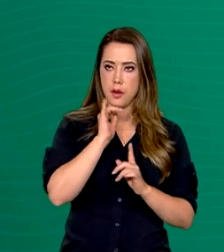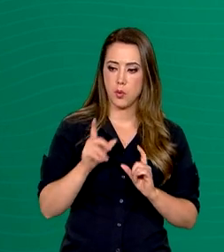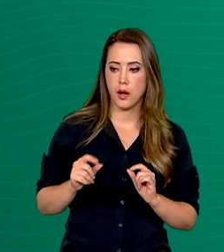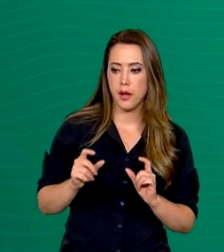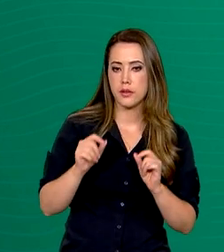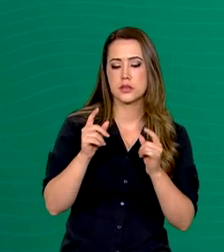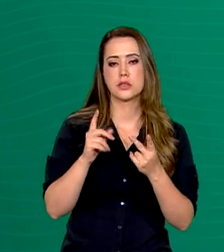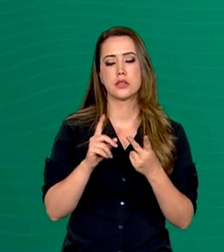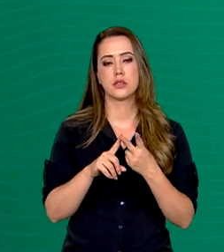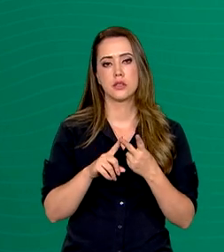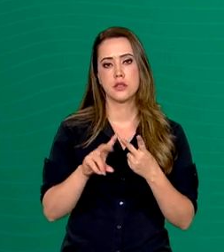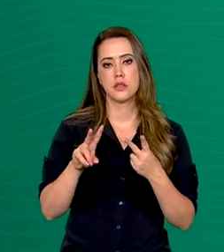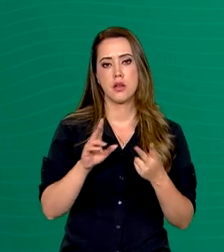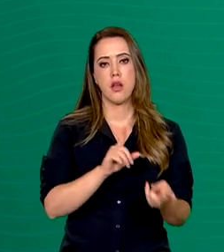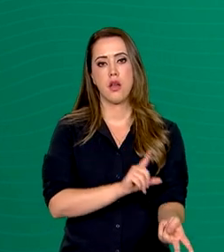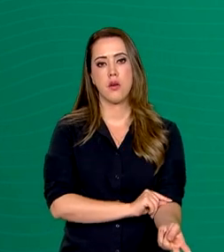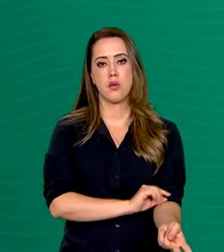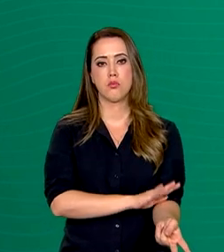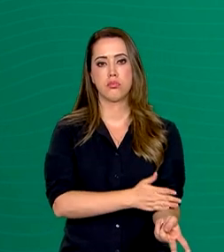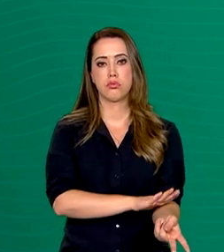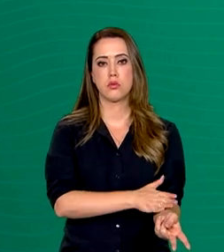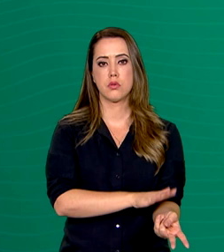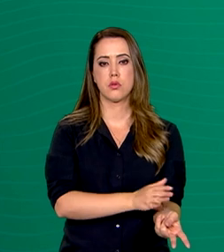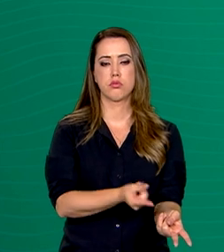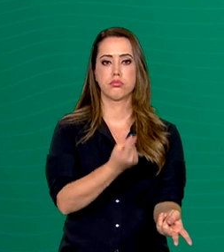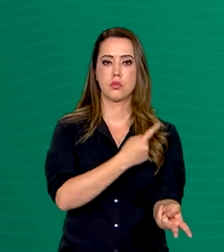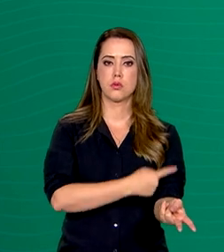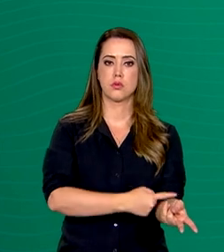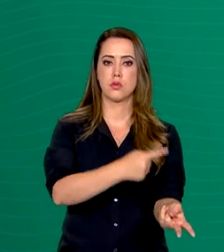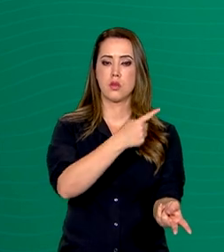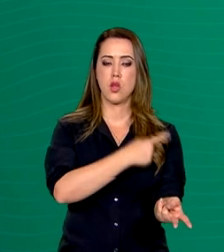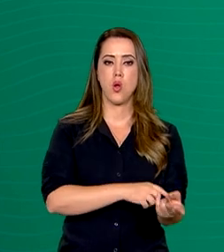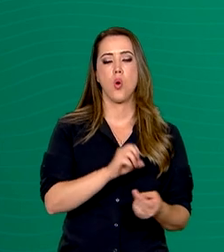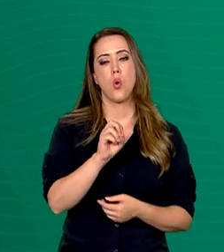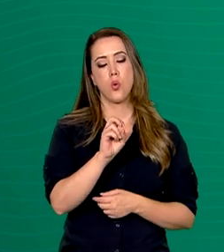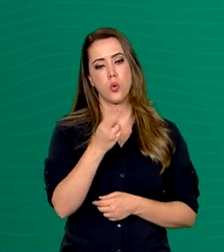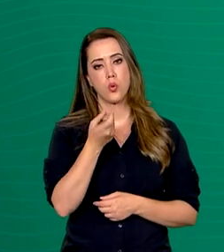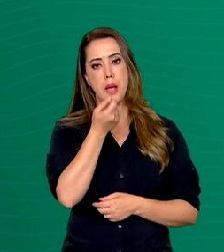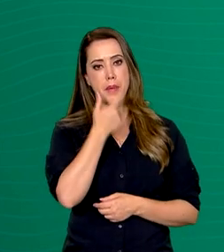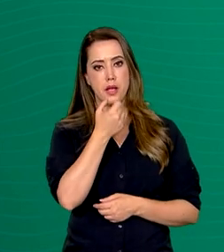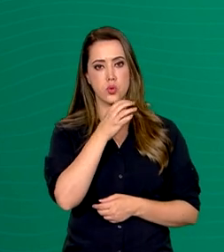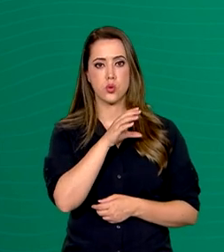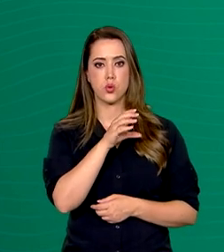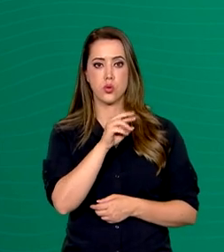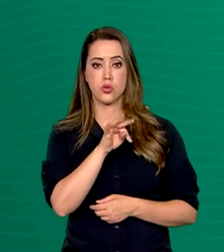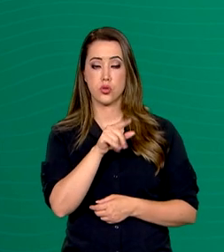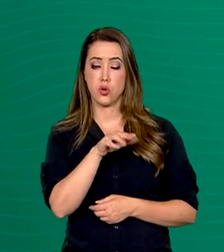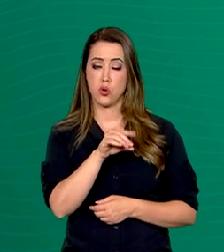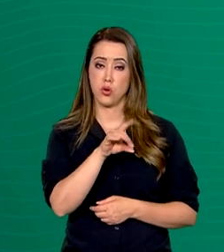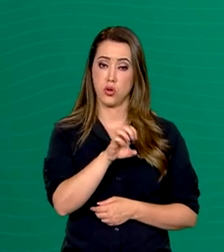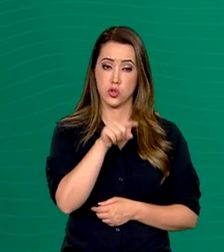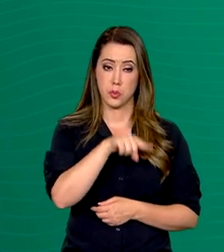pessoas que fazem hemodiálise, pessoas que tomam altas doses de corticoide, porque são essas pessoas que estão morrendo